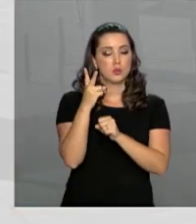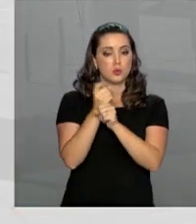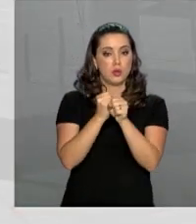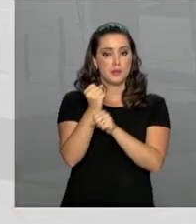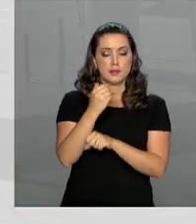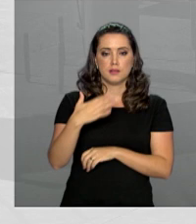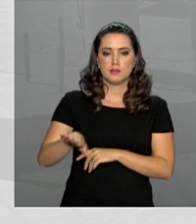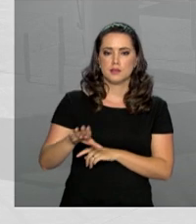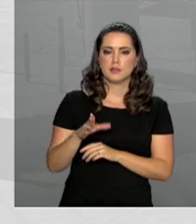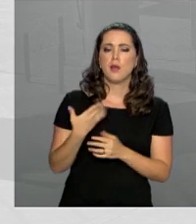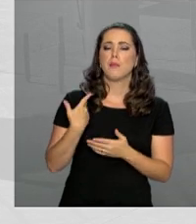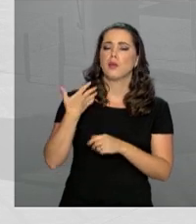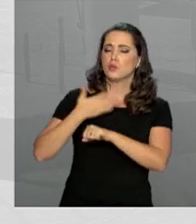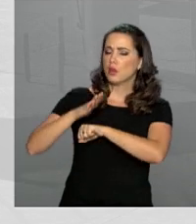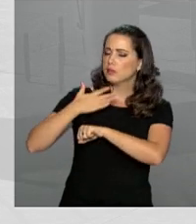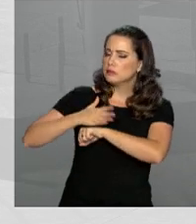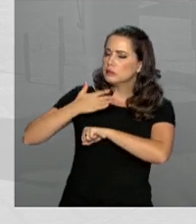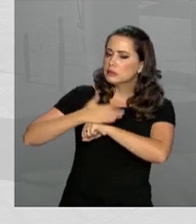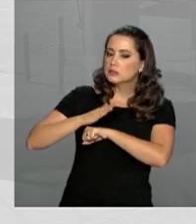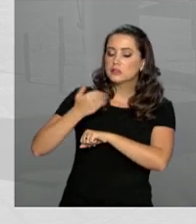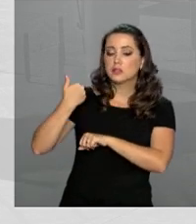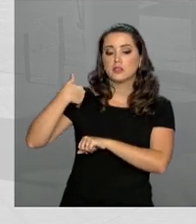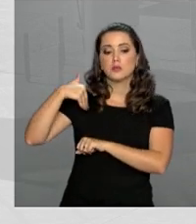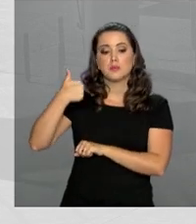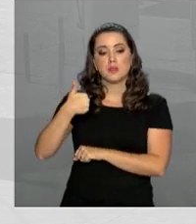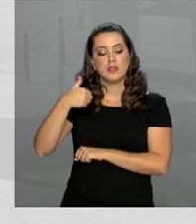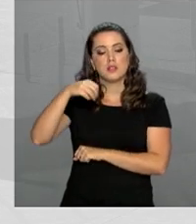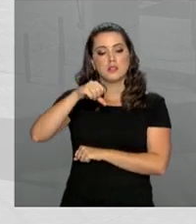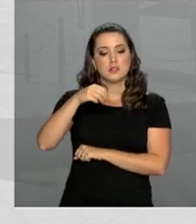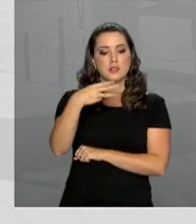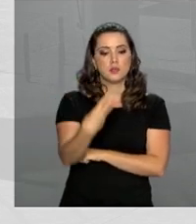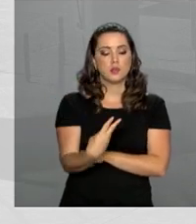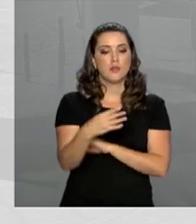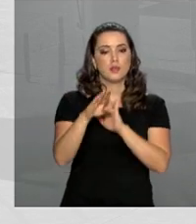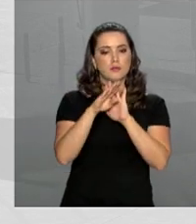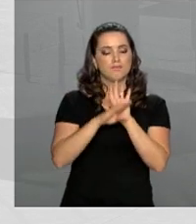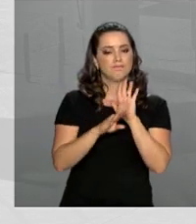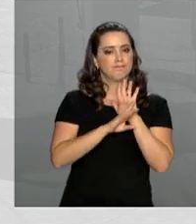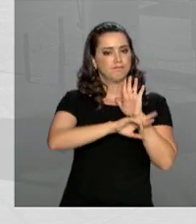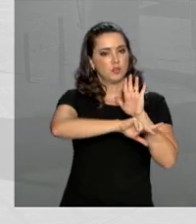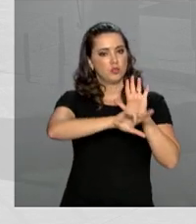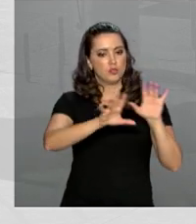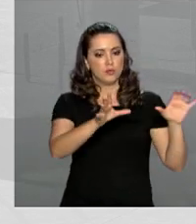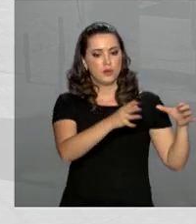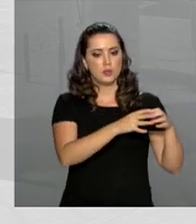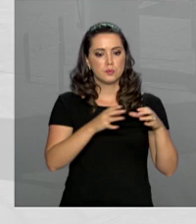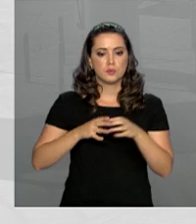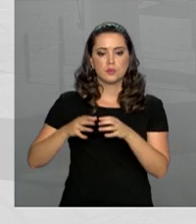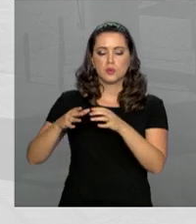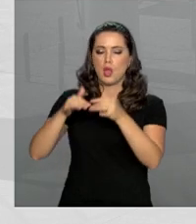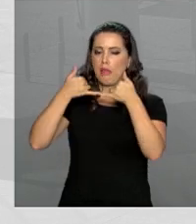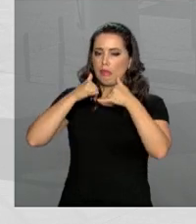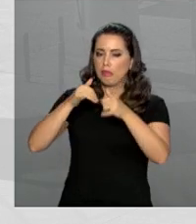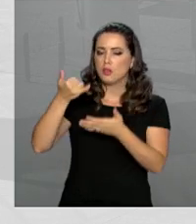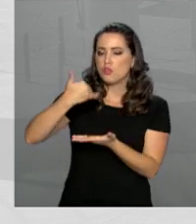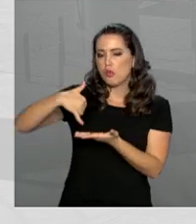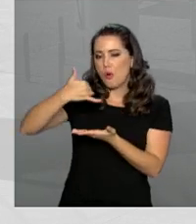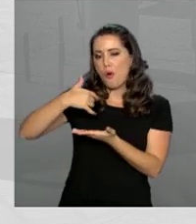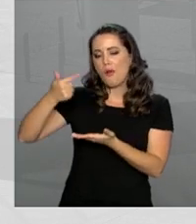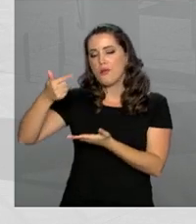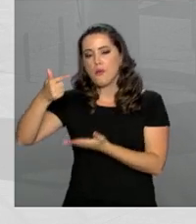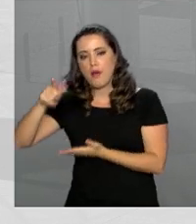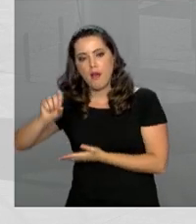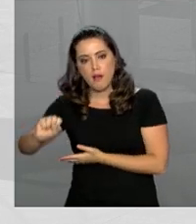meio, foram qualificados 193 projetos em várias áreas, como energia, óleo e gás.